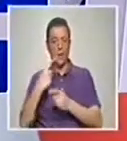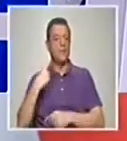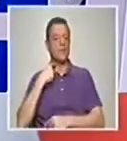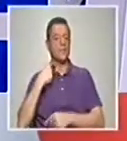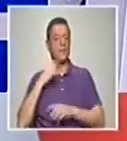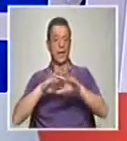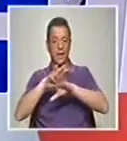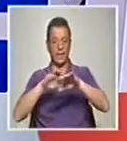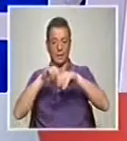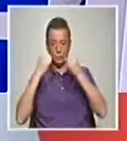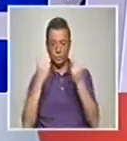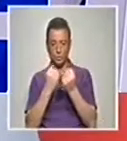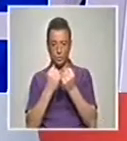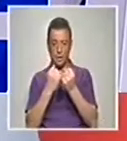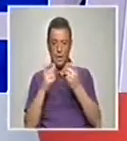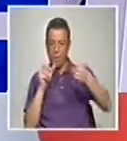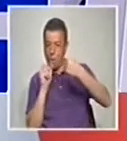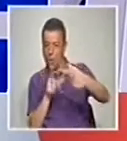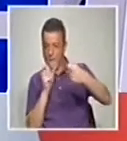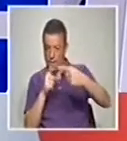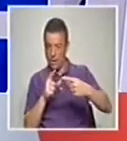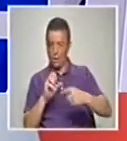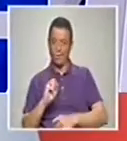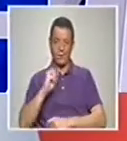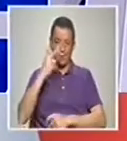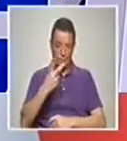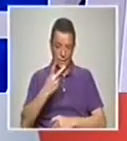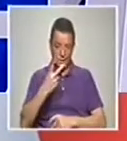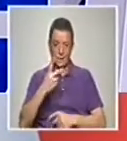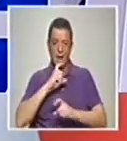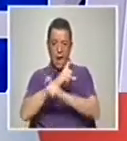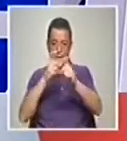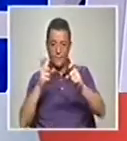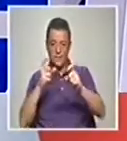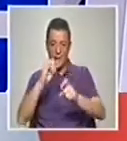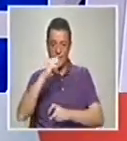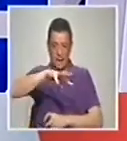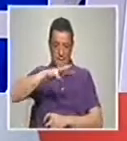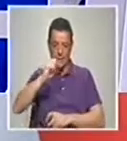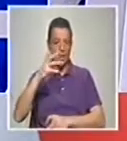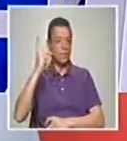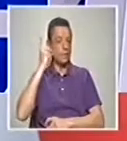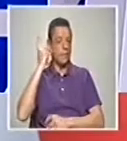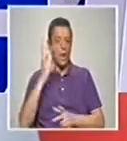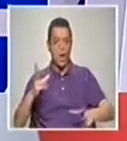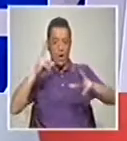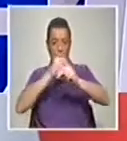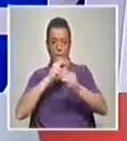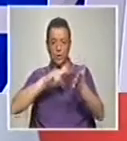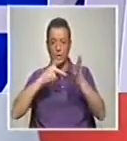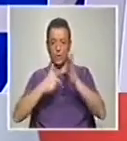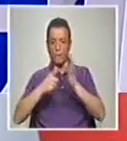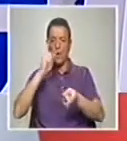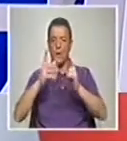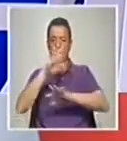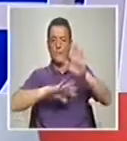Será pelas redes sociais, através do e-mail, através das mensagens, nos telemóveis, o que é que as novas tecnologias